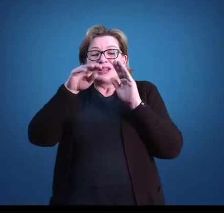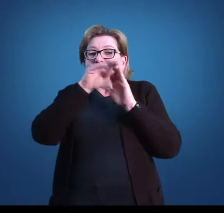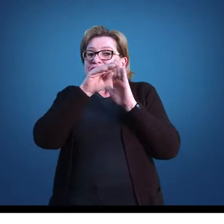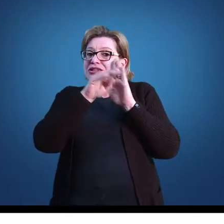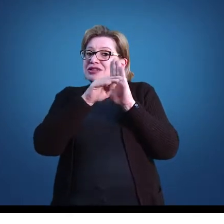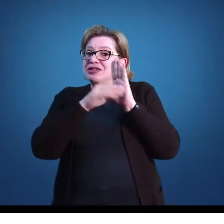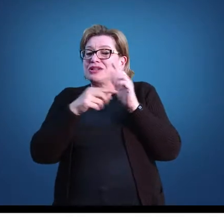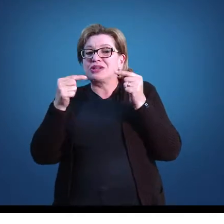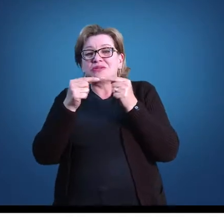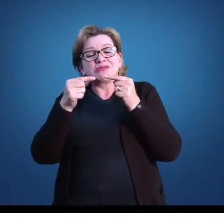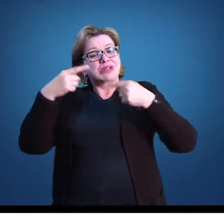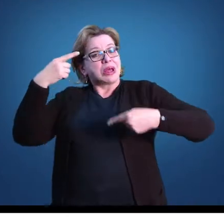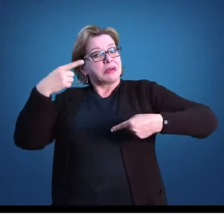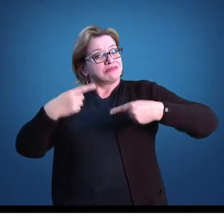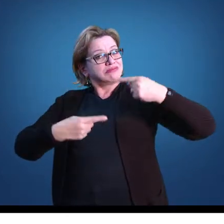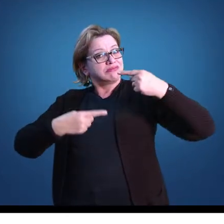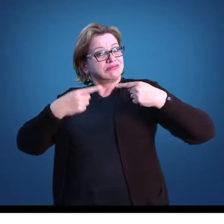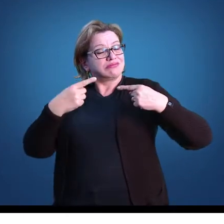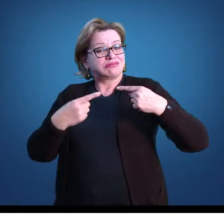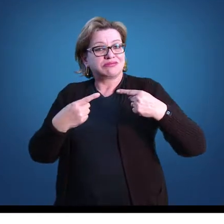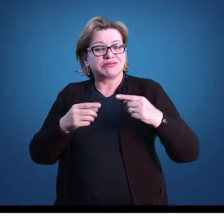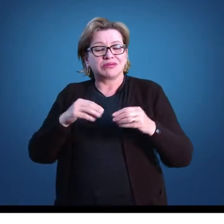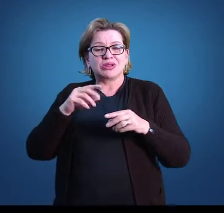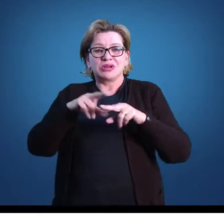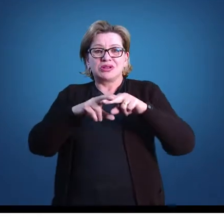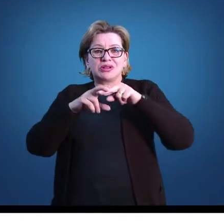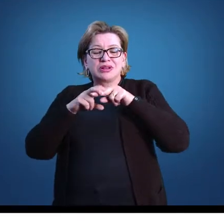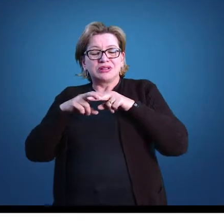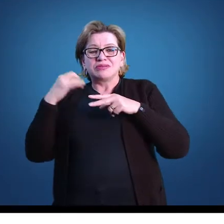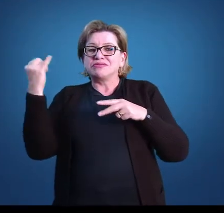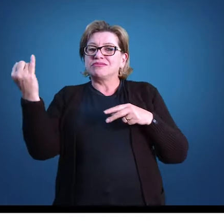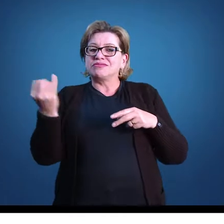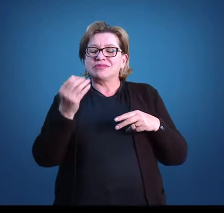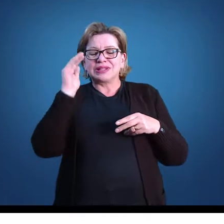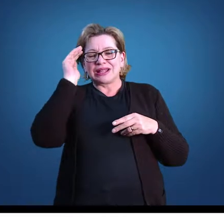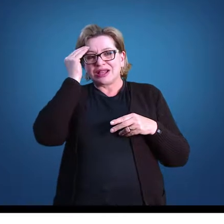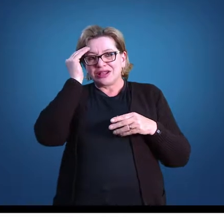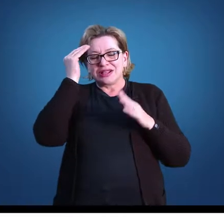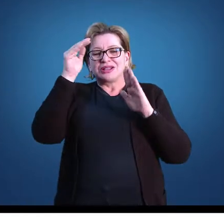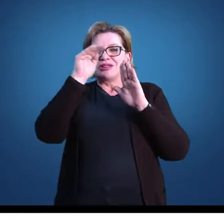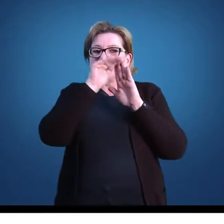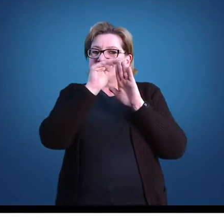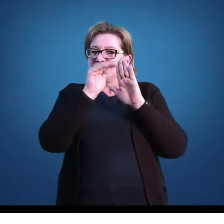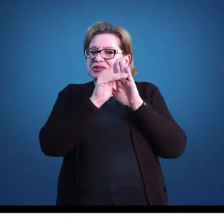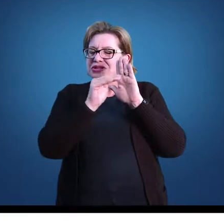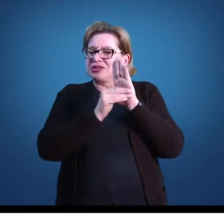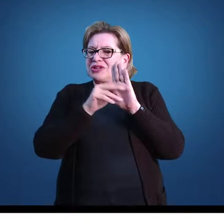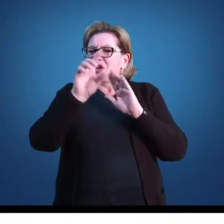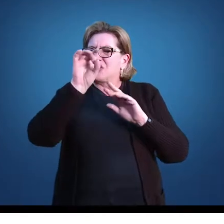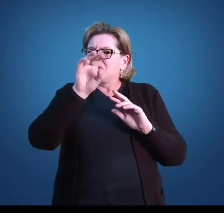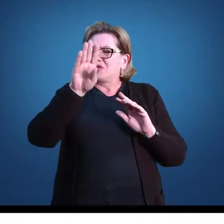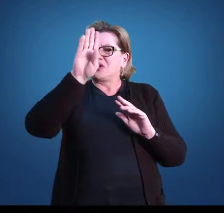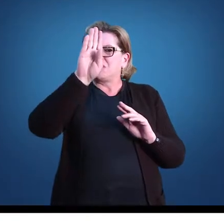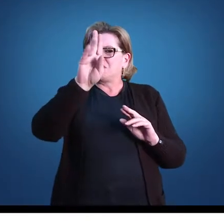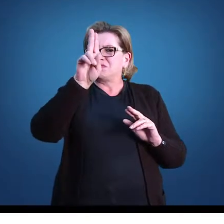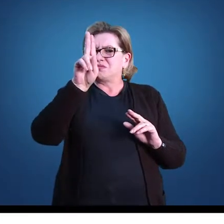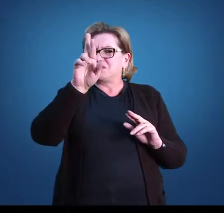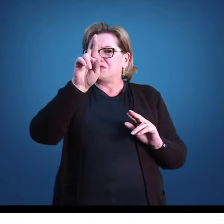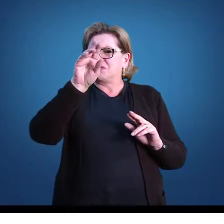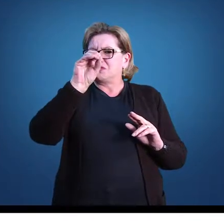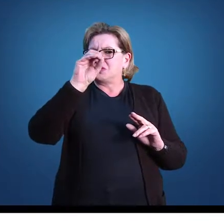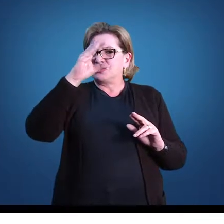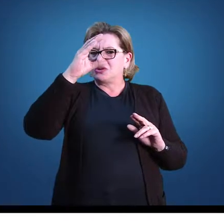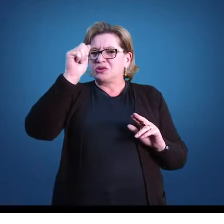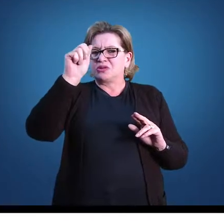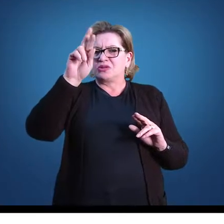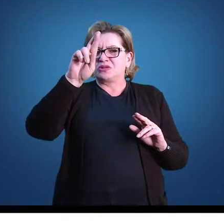A partir disso, é importante compreender o planejamento para além de uma atividade simplesmente burocrática de preenchimento de formulários